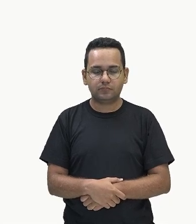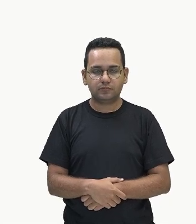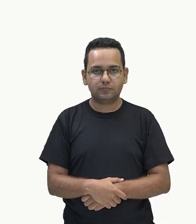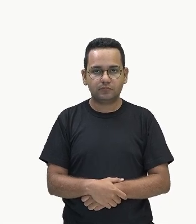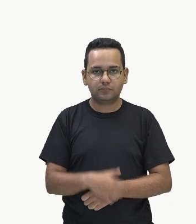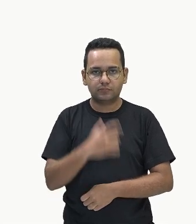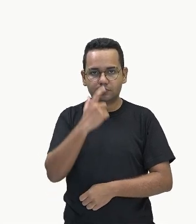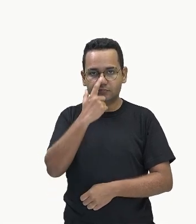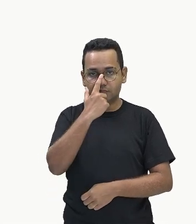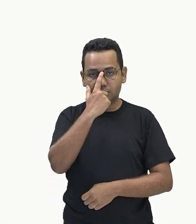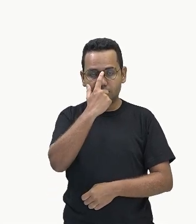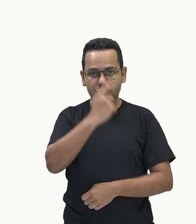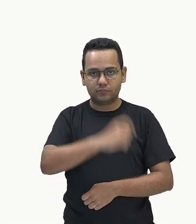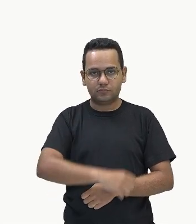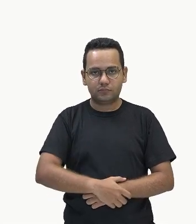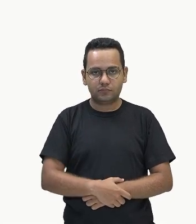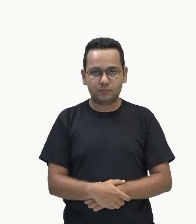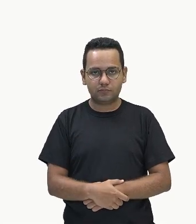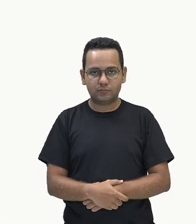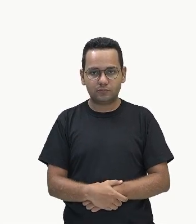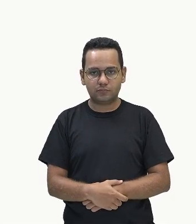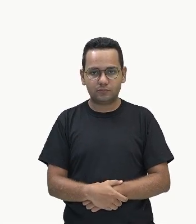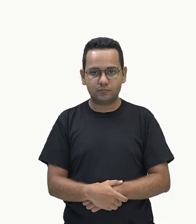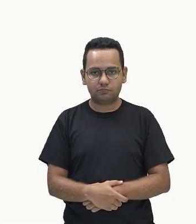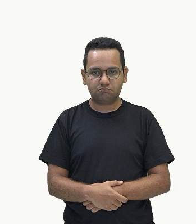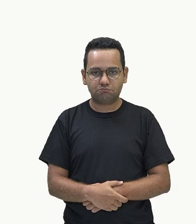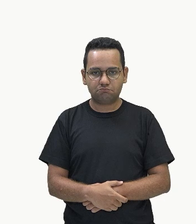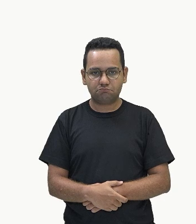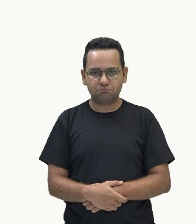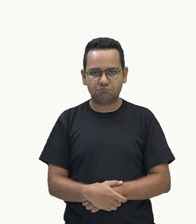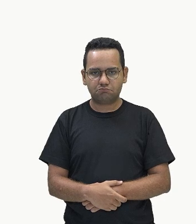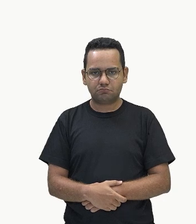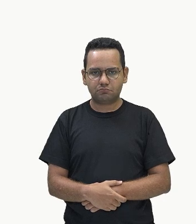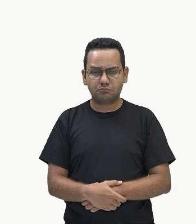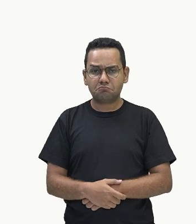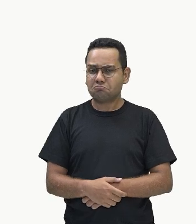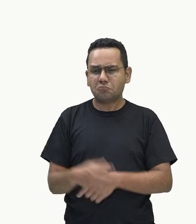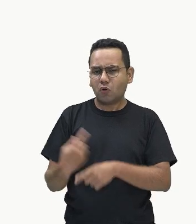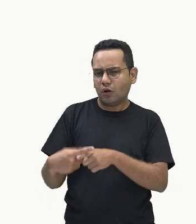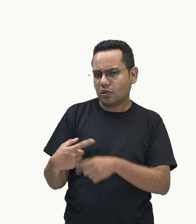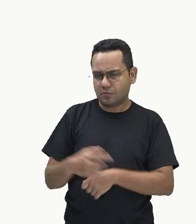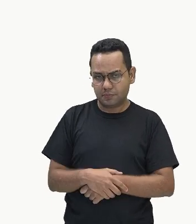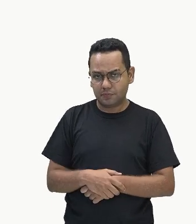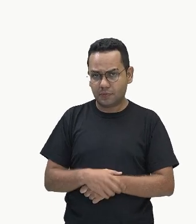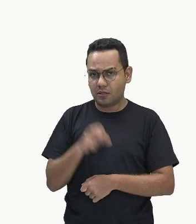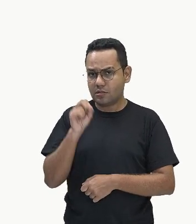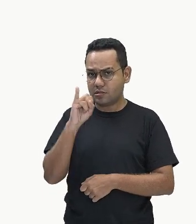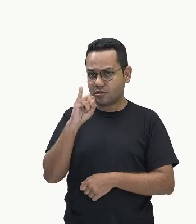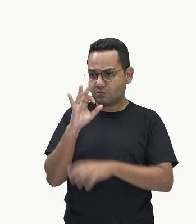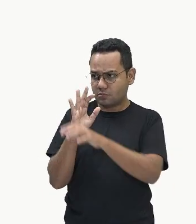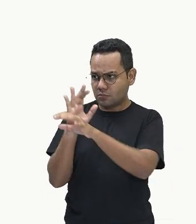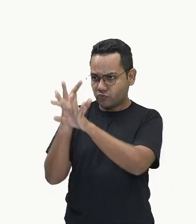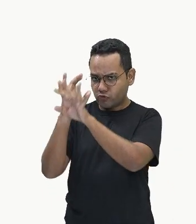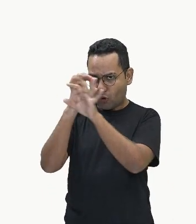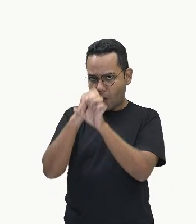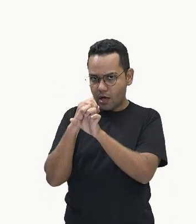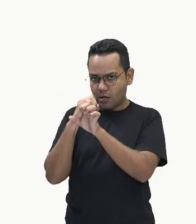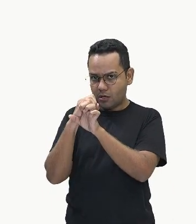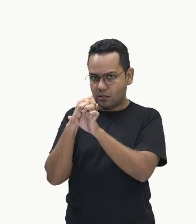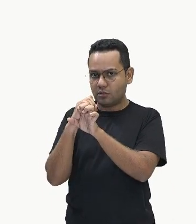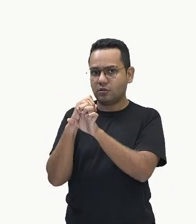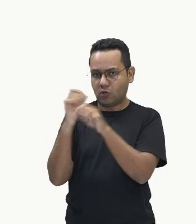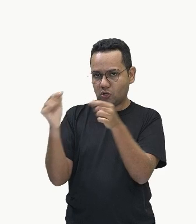Ok? Por quê? Porque todas somadas eu preciso ter 100%,